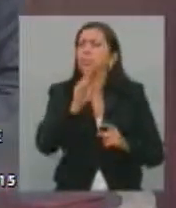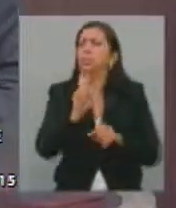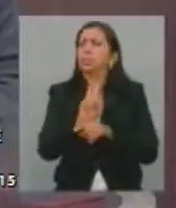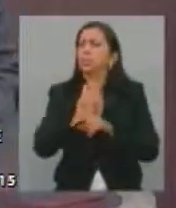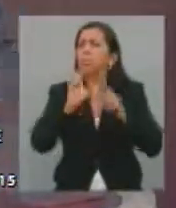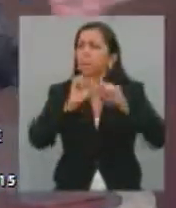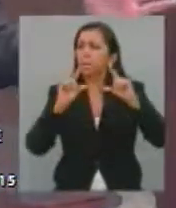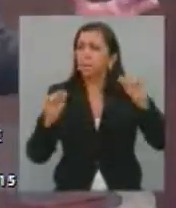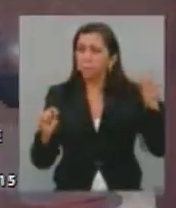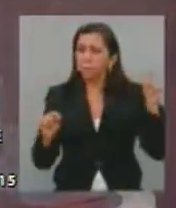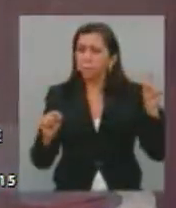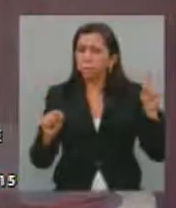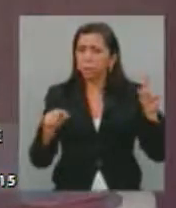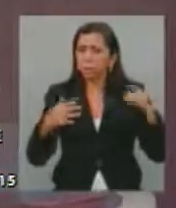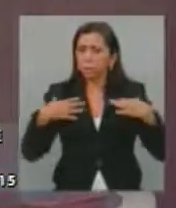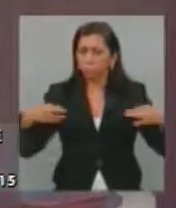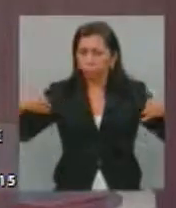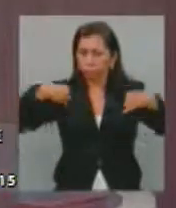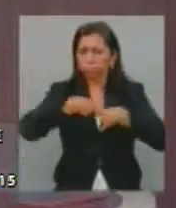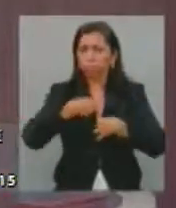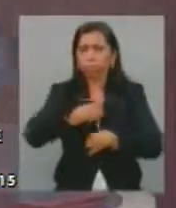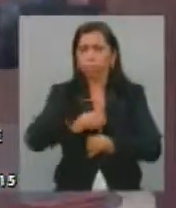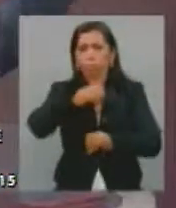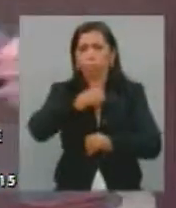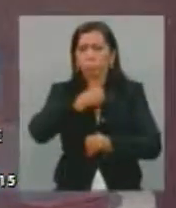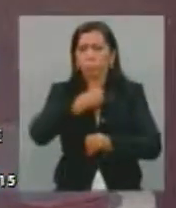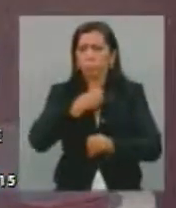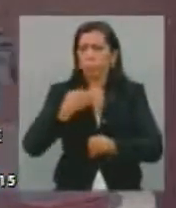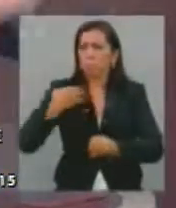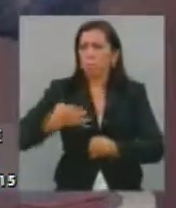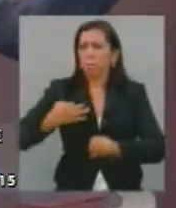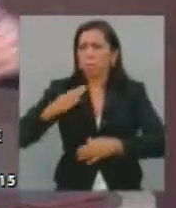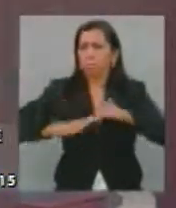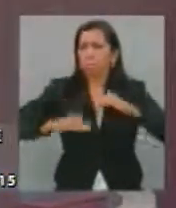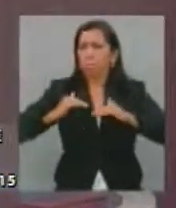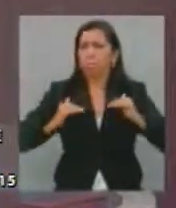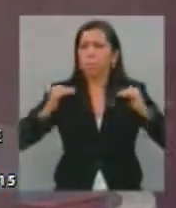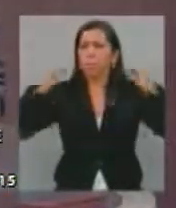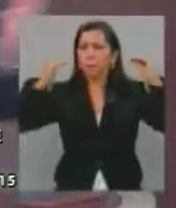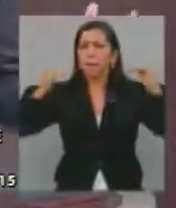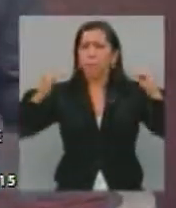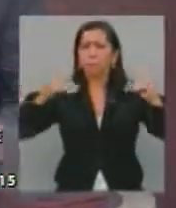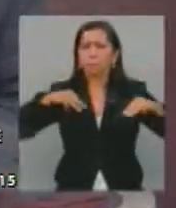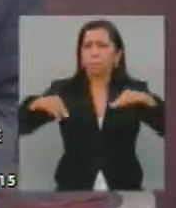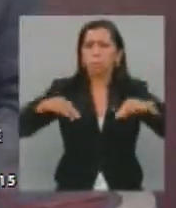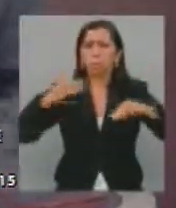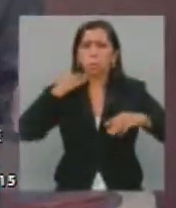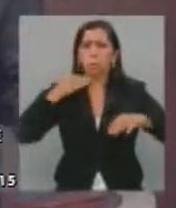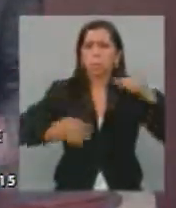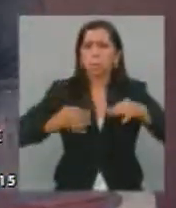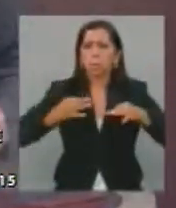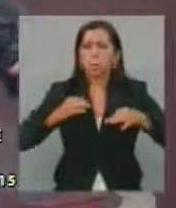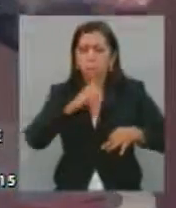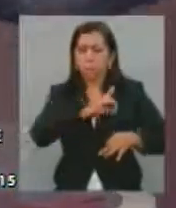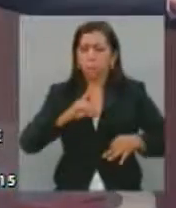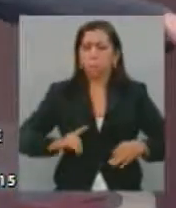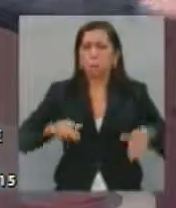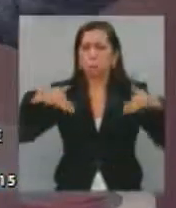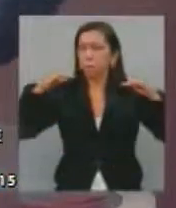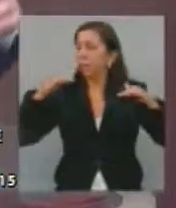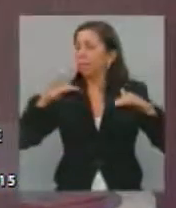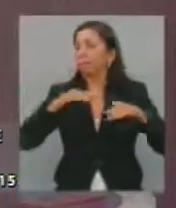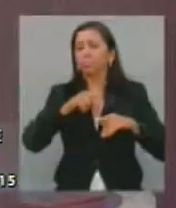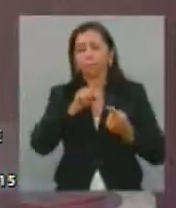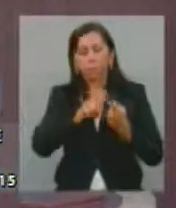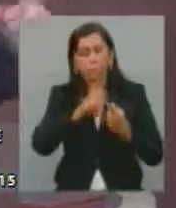vestido de paletó e gravata, qualificado como ministro, como juiz, como deputado, nem